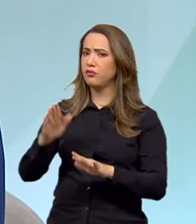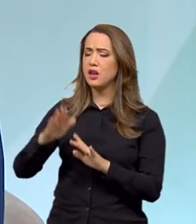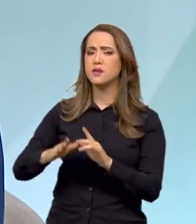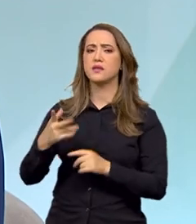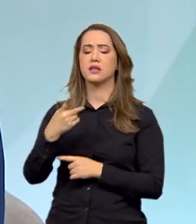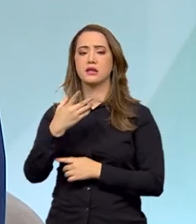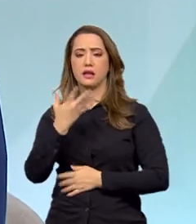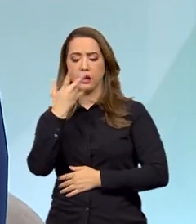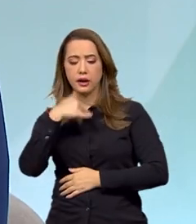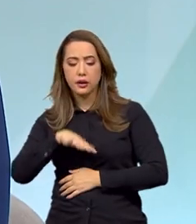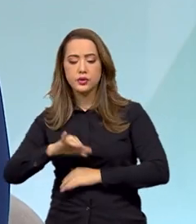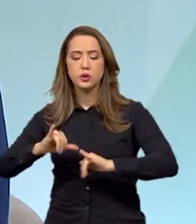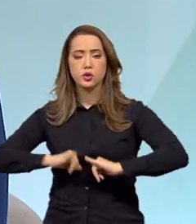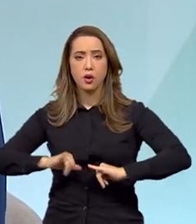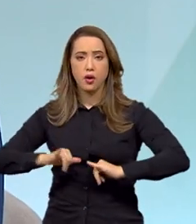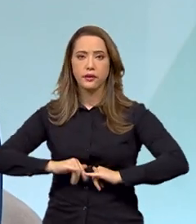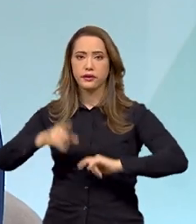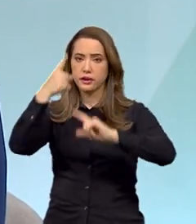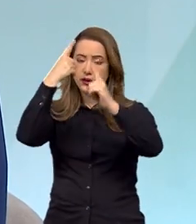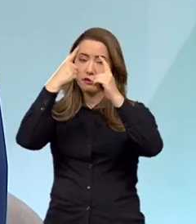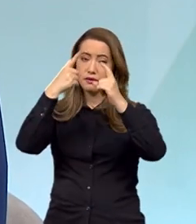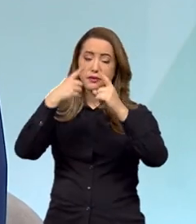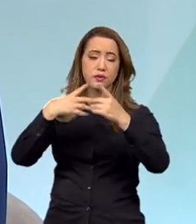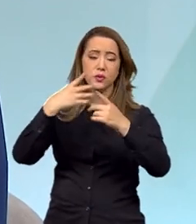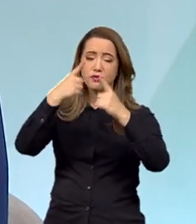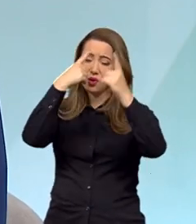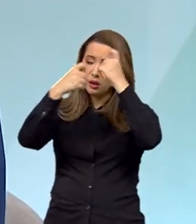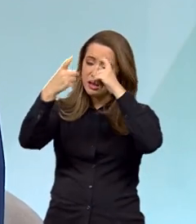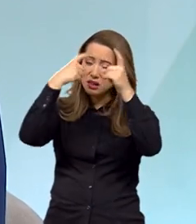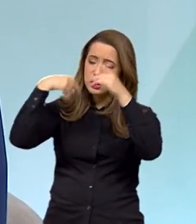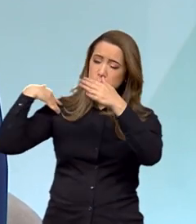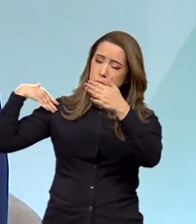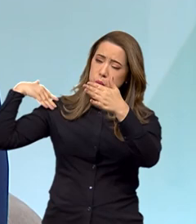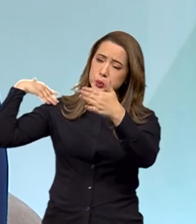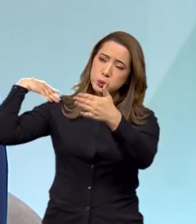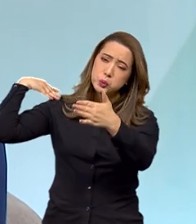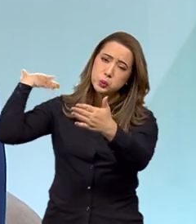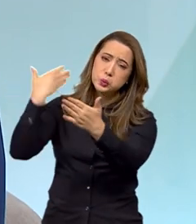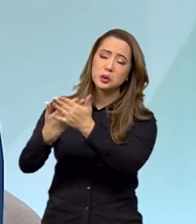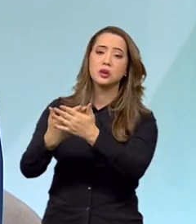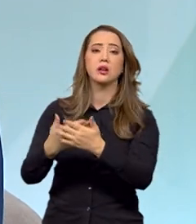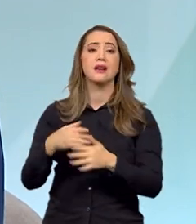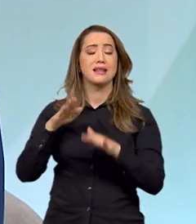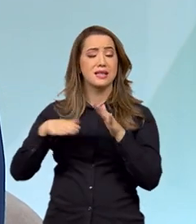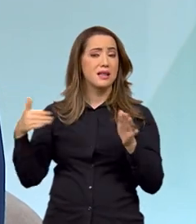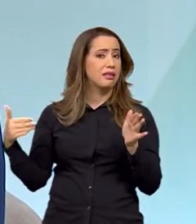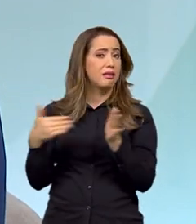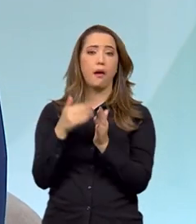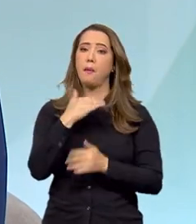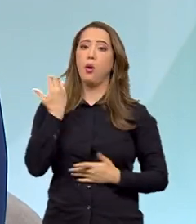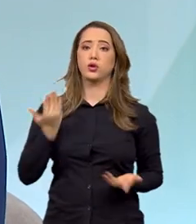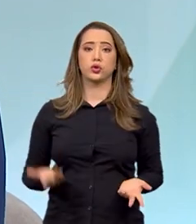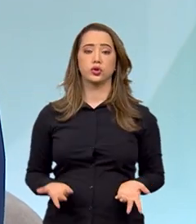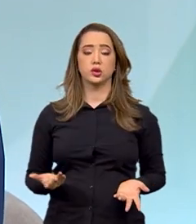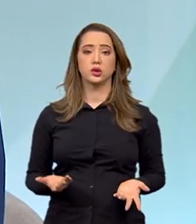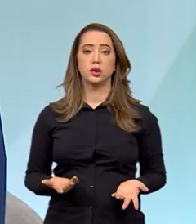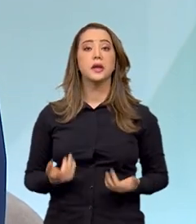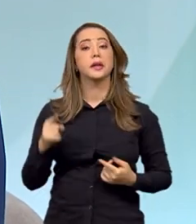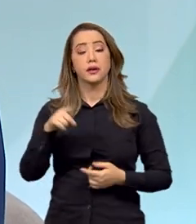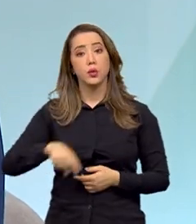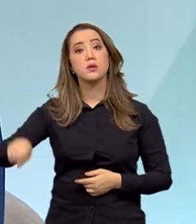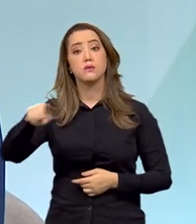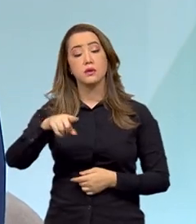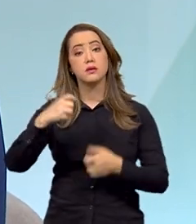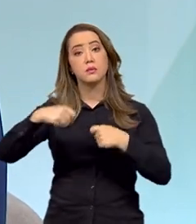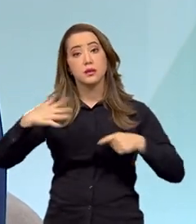anos, essa violência. Algumas crianças vão vir a óbito, inclusive, são muitos casos vítimas de uma violência mais grave. E uma denúncia pode